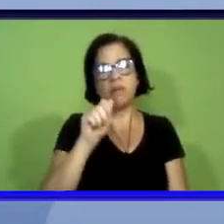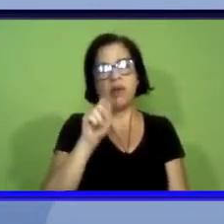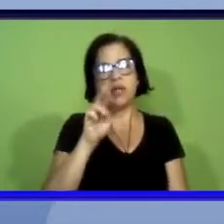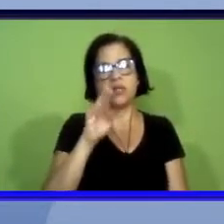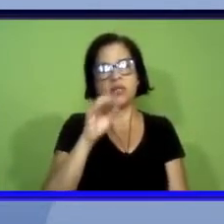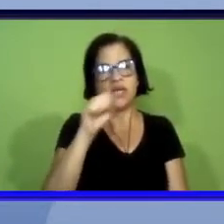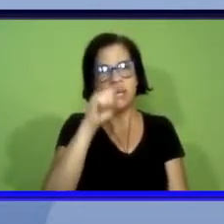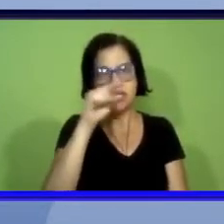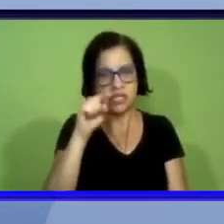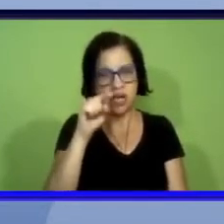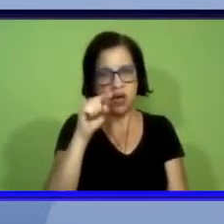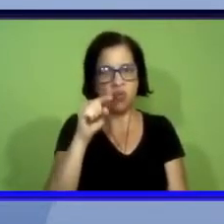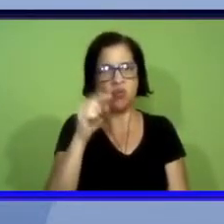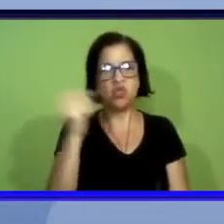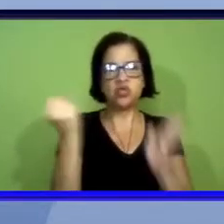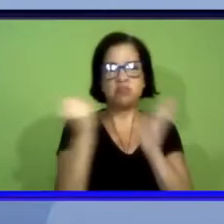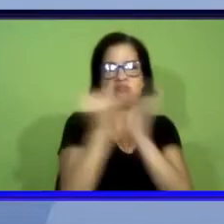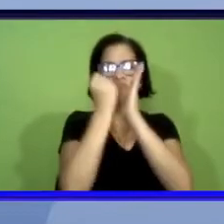tão emblemáticos